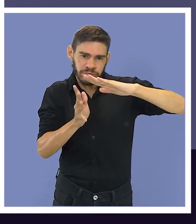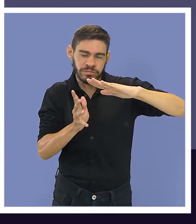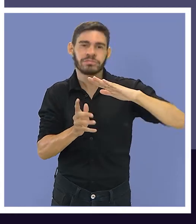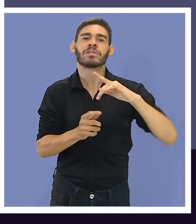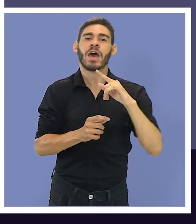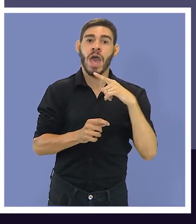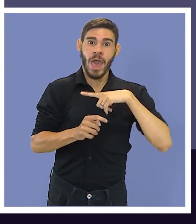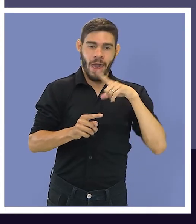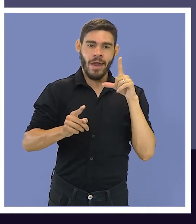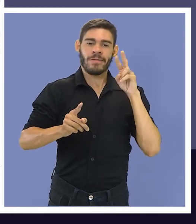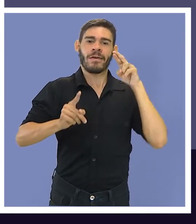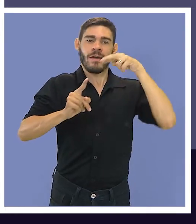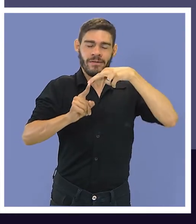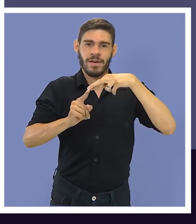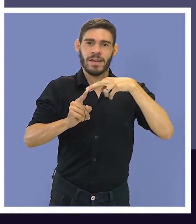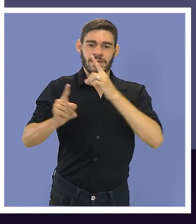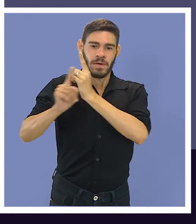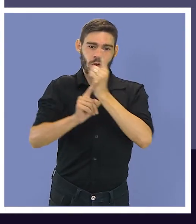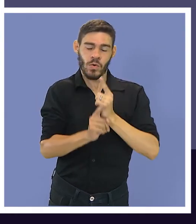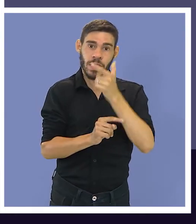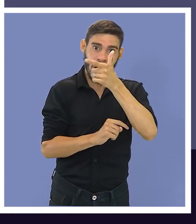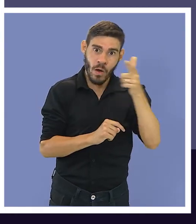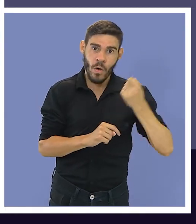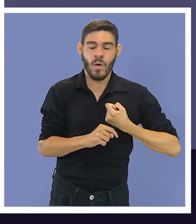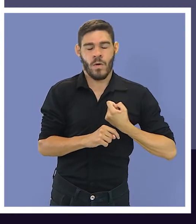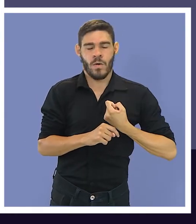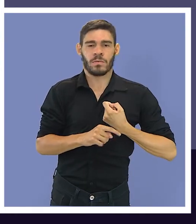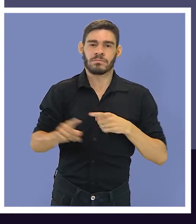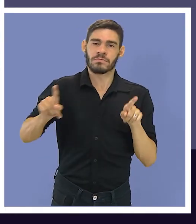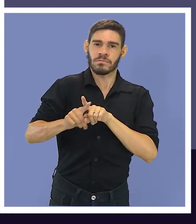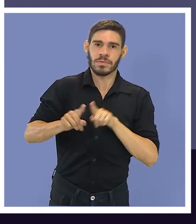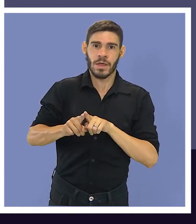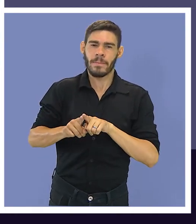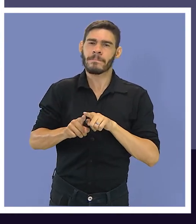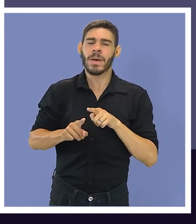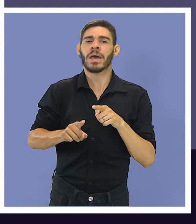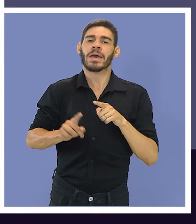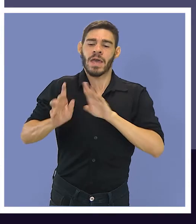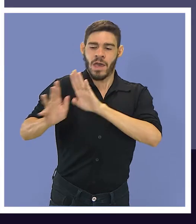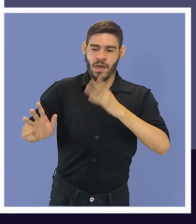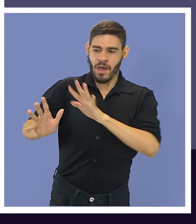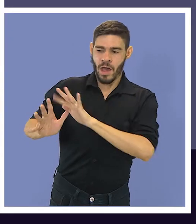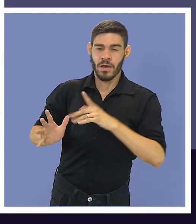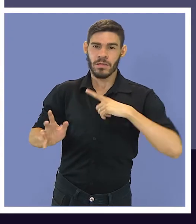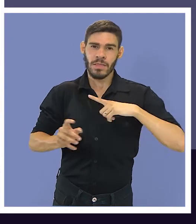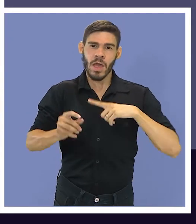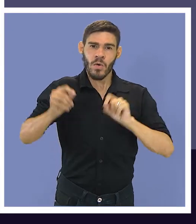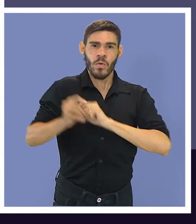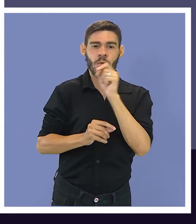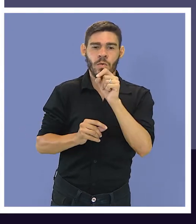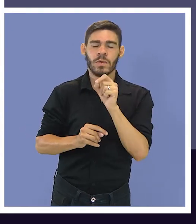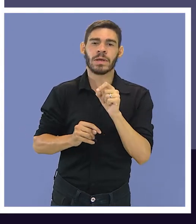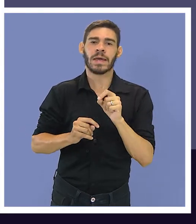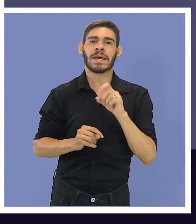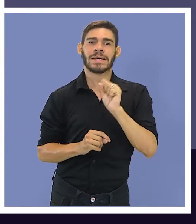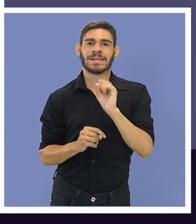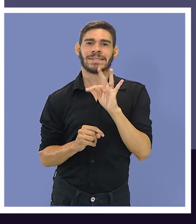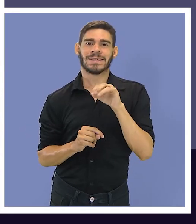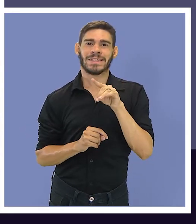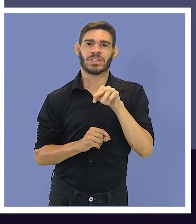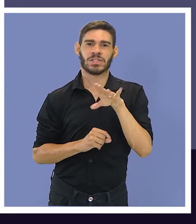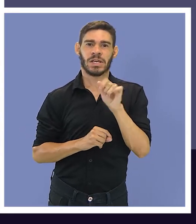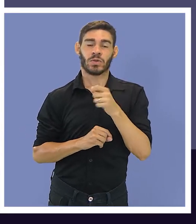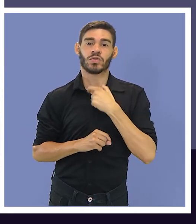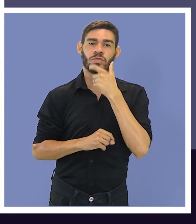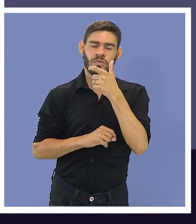também tem um relevo, e é a tecla de referência para encontrar os demais números. E ainda tem mais. As urnas têm um recurso conhecido como